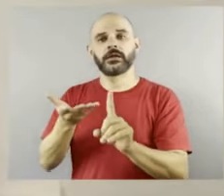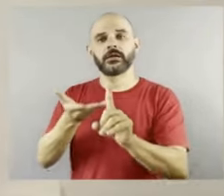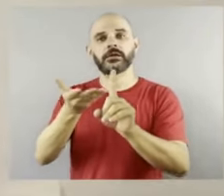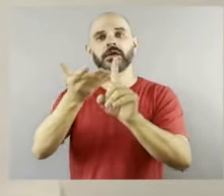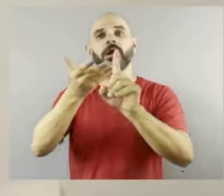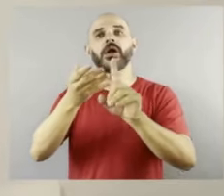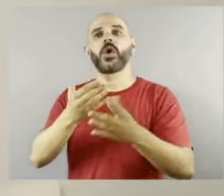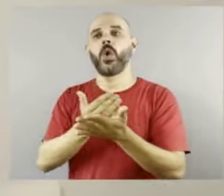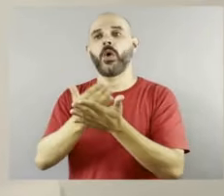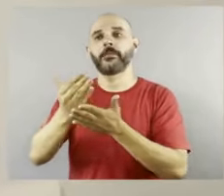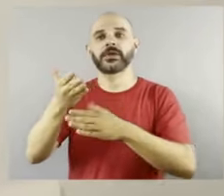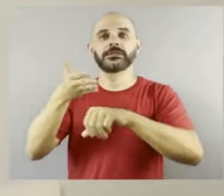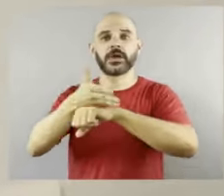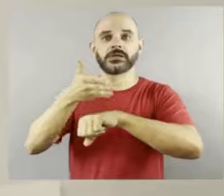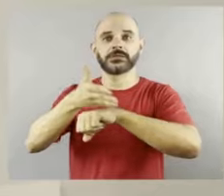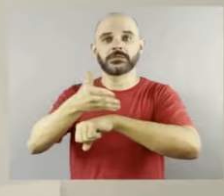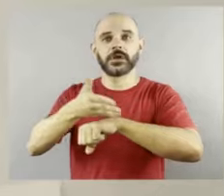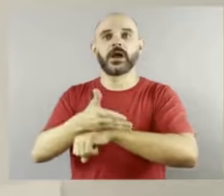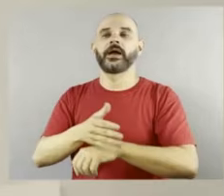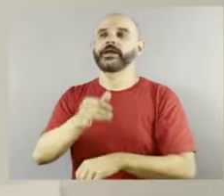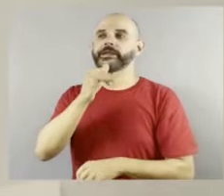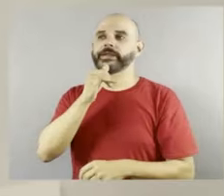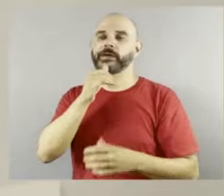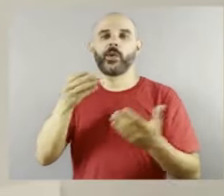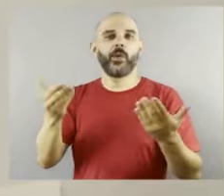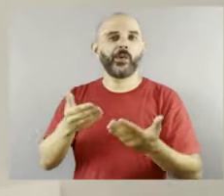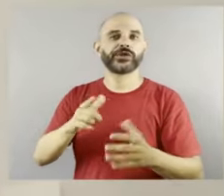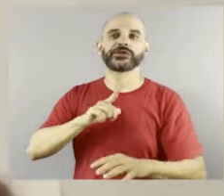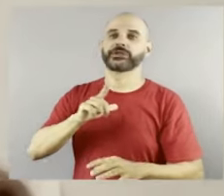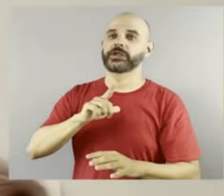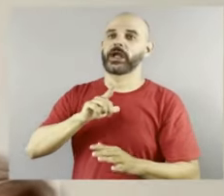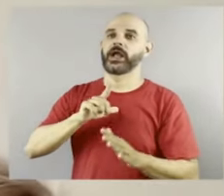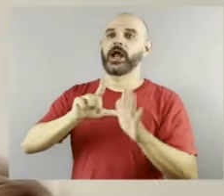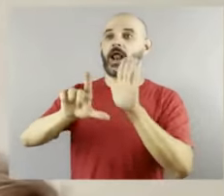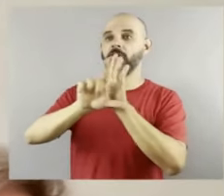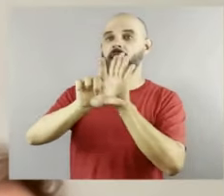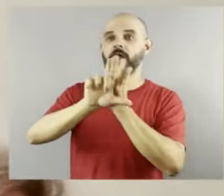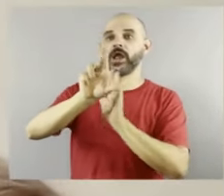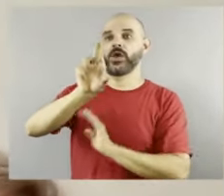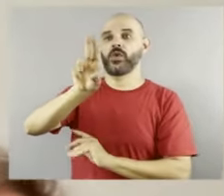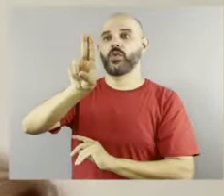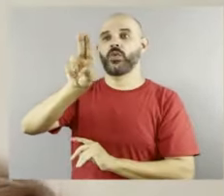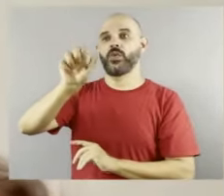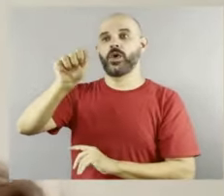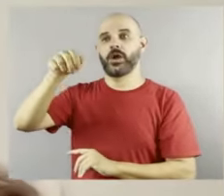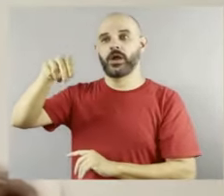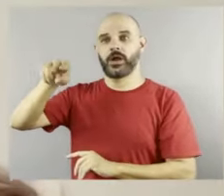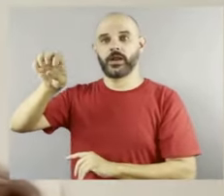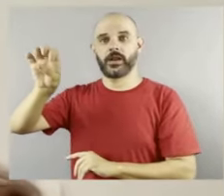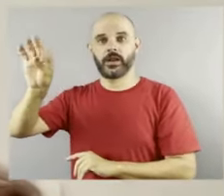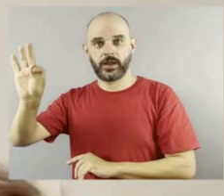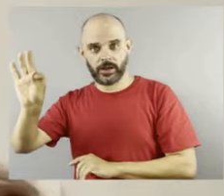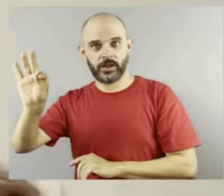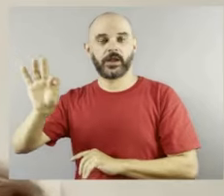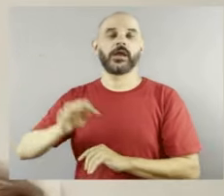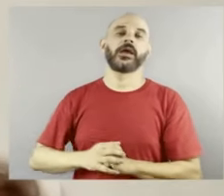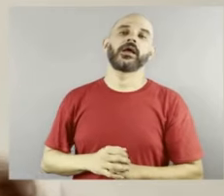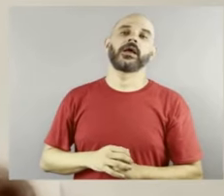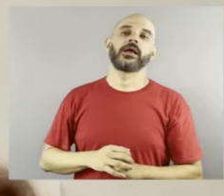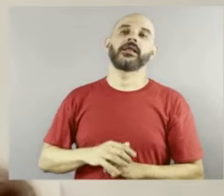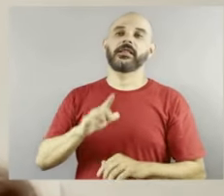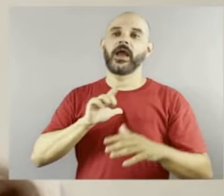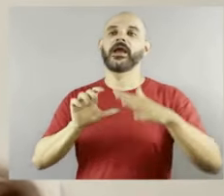projetos aprovados na Lei Rouanet, por exemplo, para empresas que queiram e se interessem por apoiar